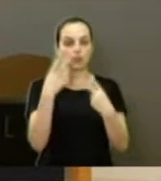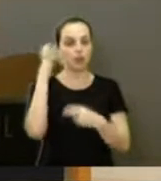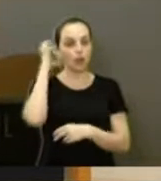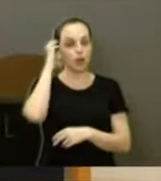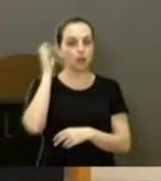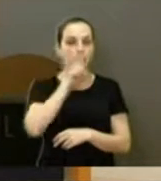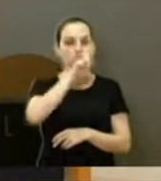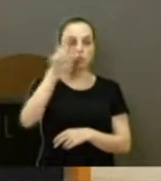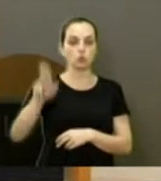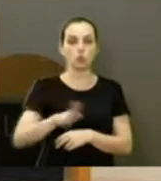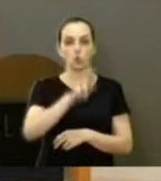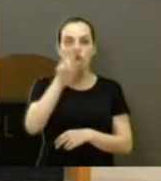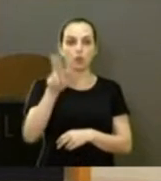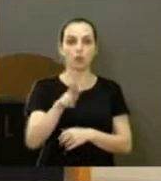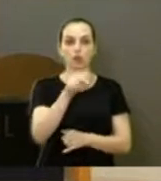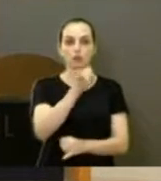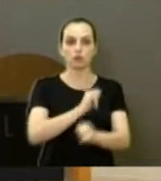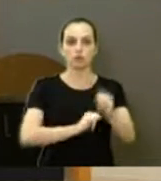pela internet,